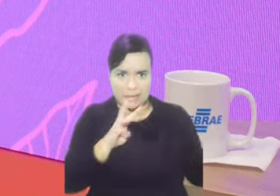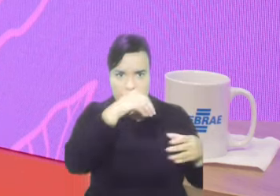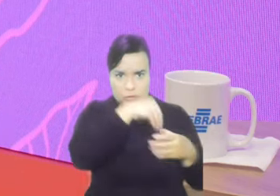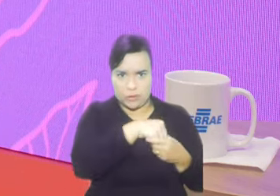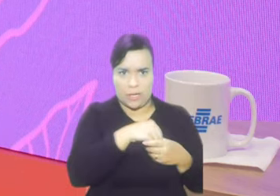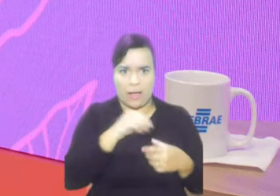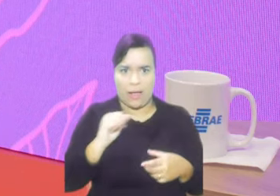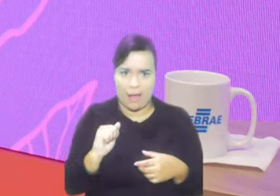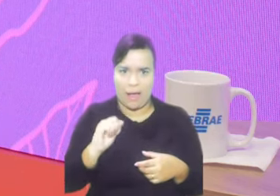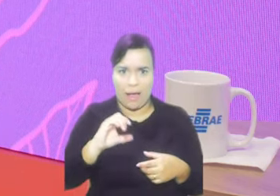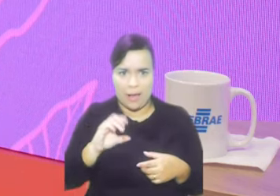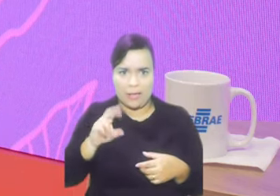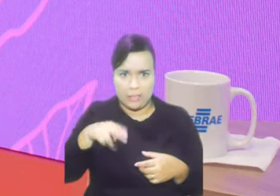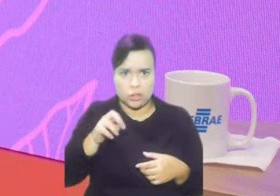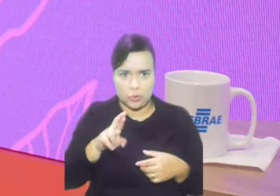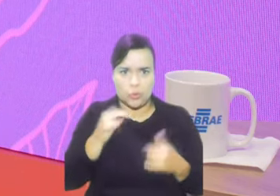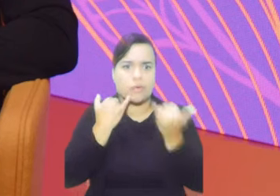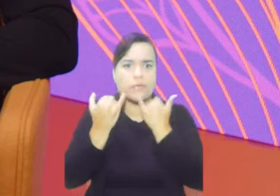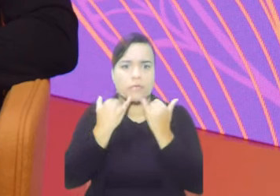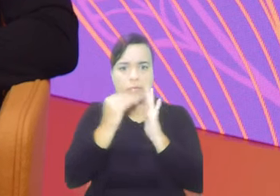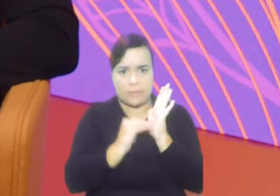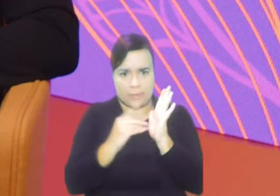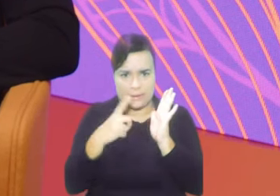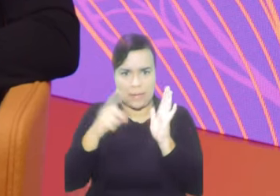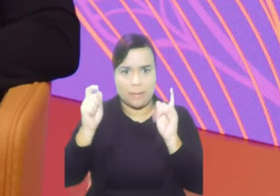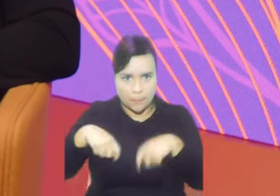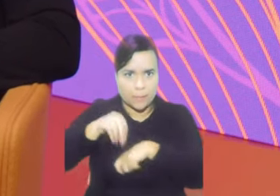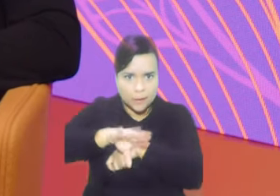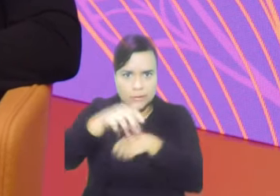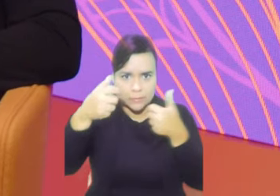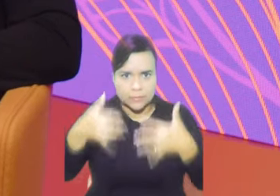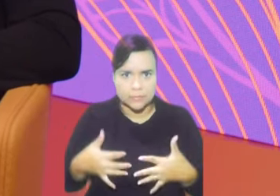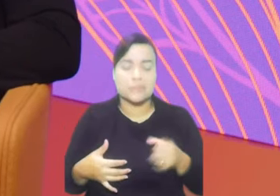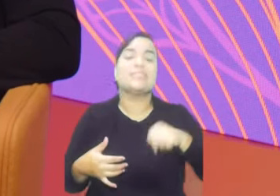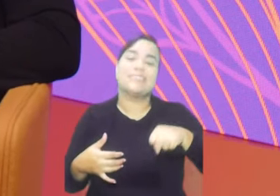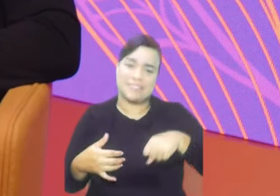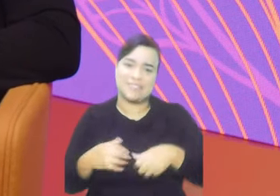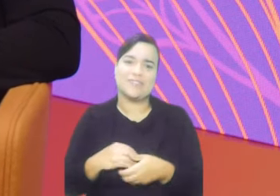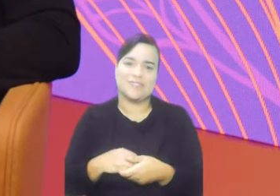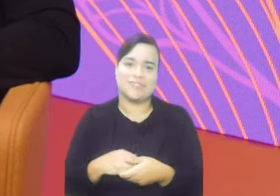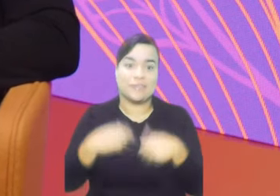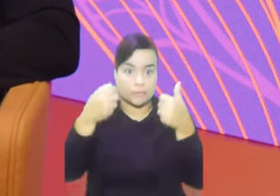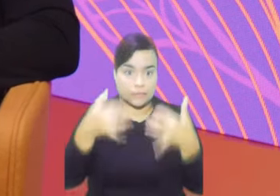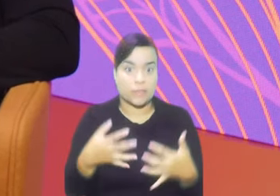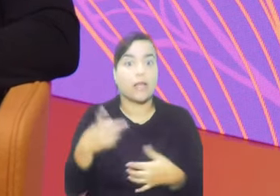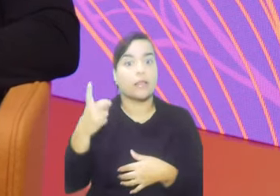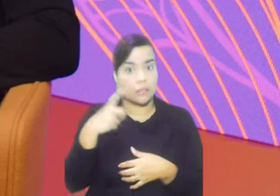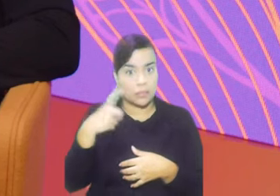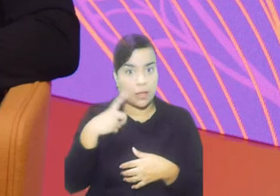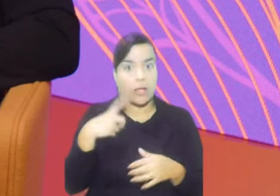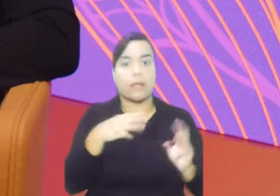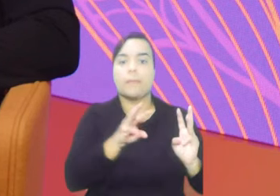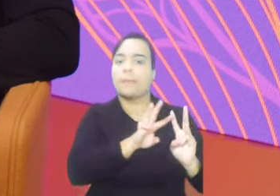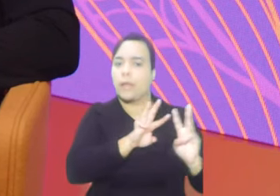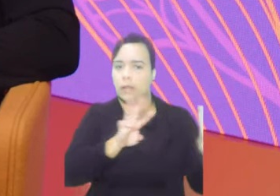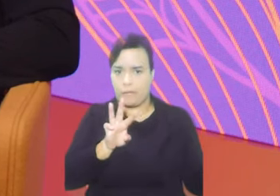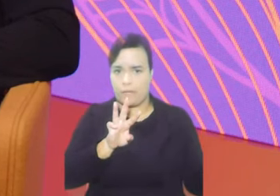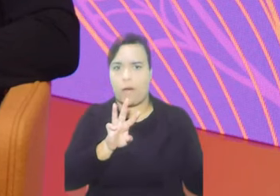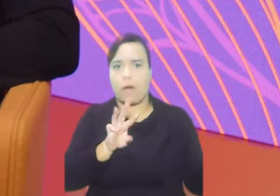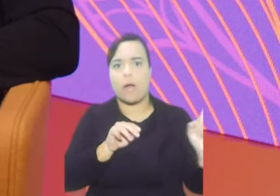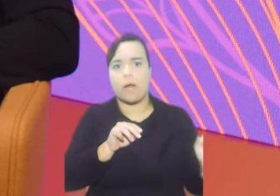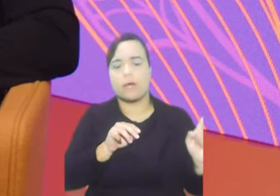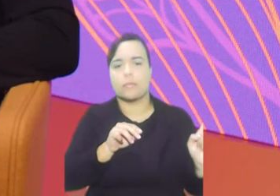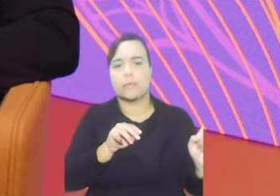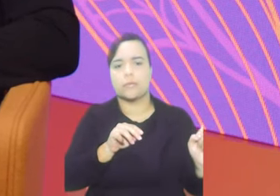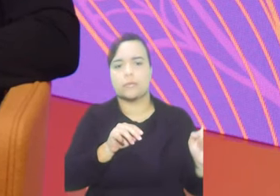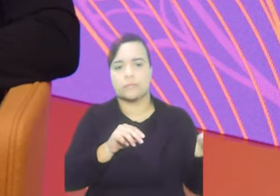informações. Você pode passar para a gente? Sim, claro. Existe uma plataforma que nós criamos que